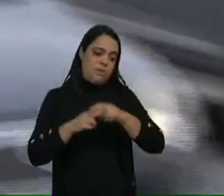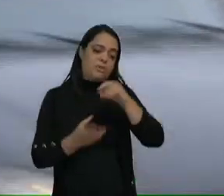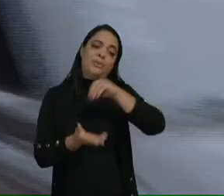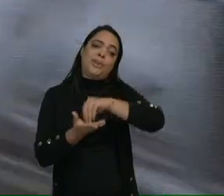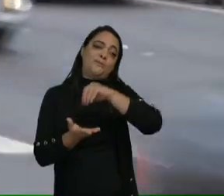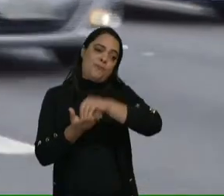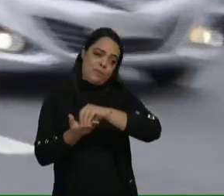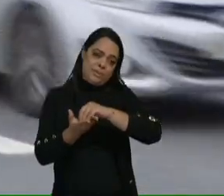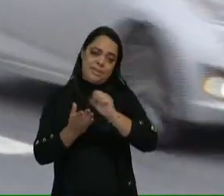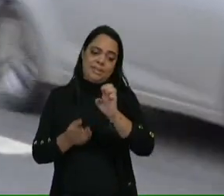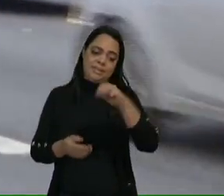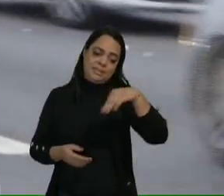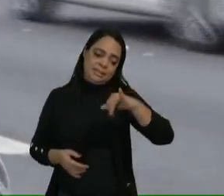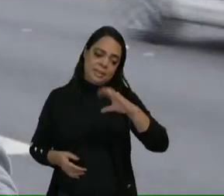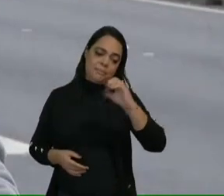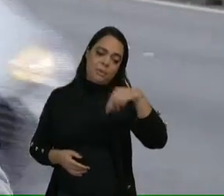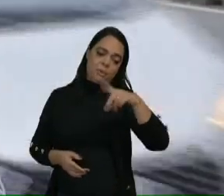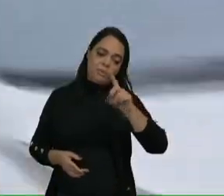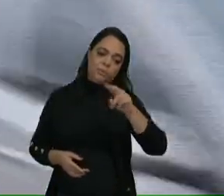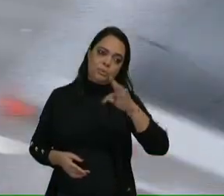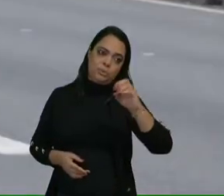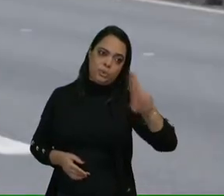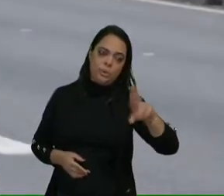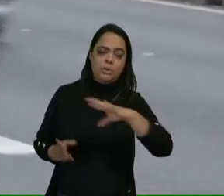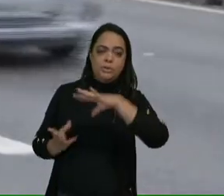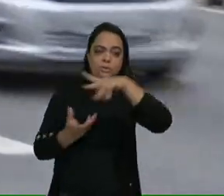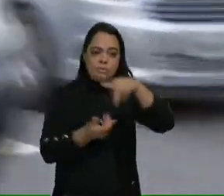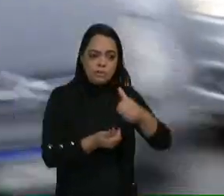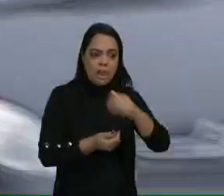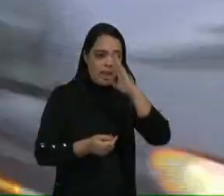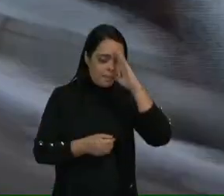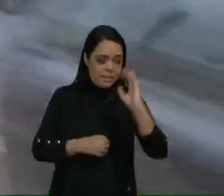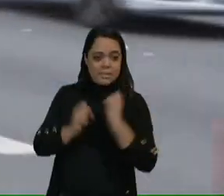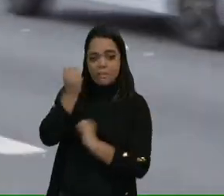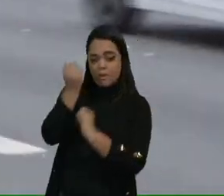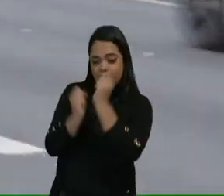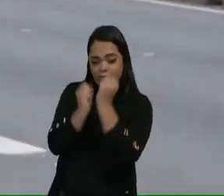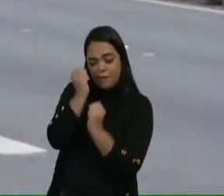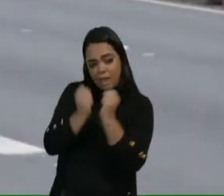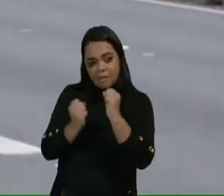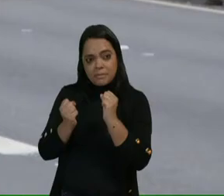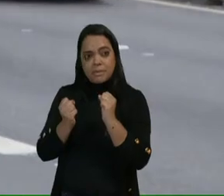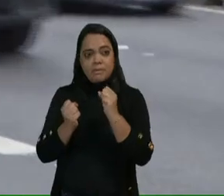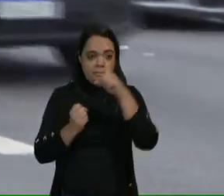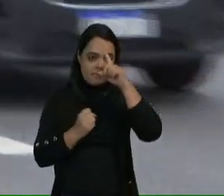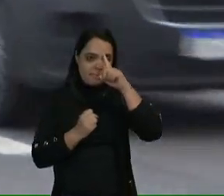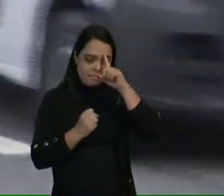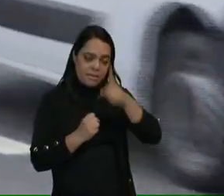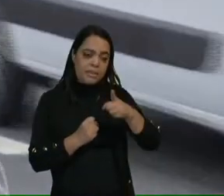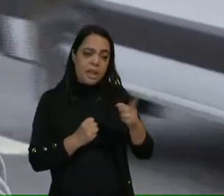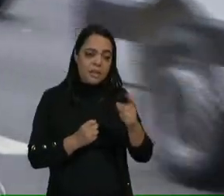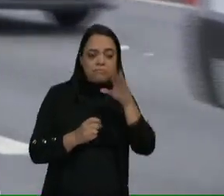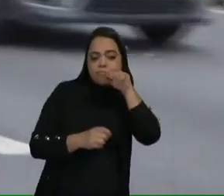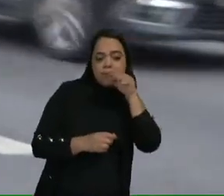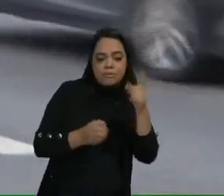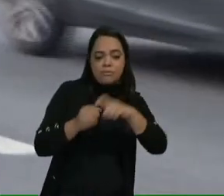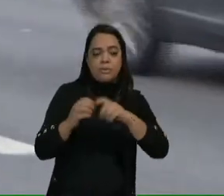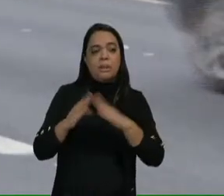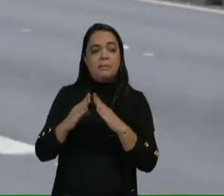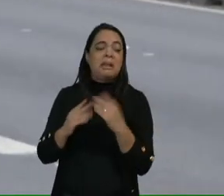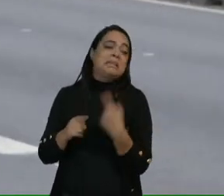mundo. Aqui no Brasil, as principais montadoras chegaram a mandar funcionários para casa porque não havia como trabalhar.